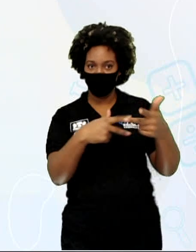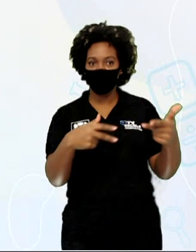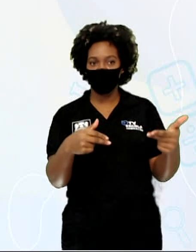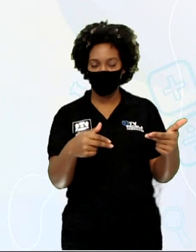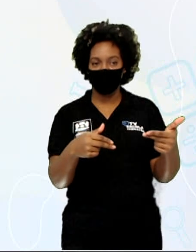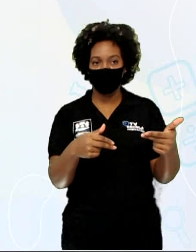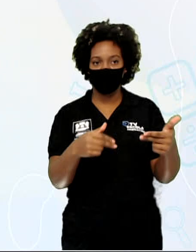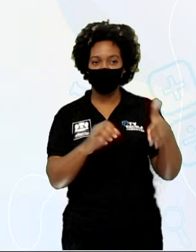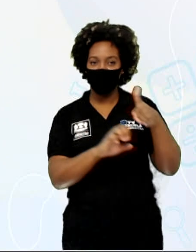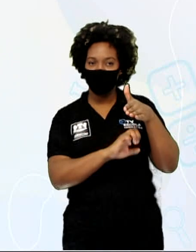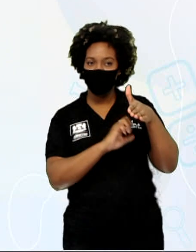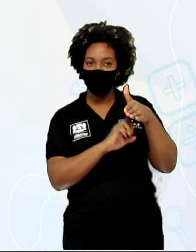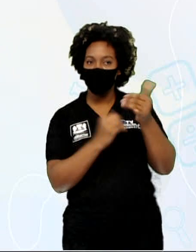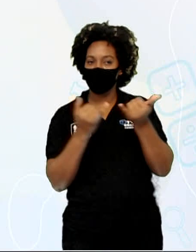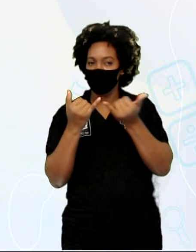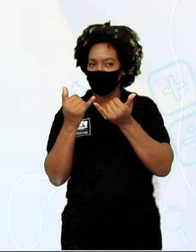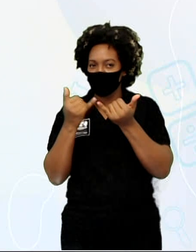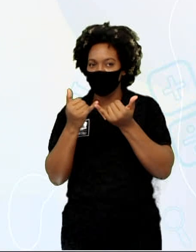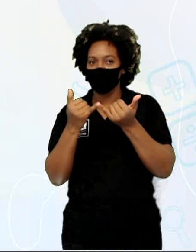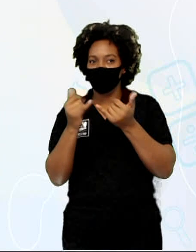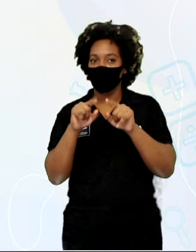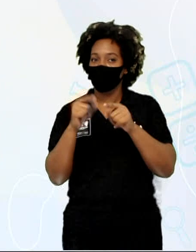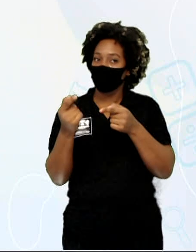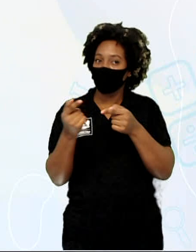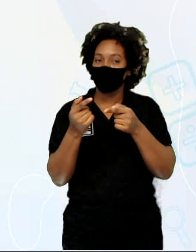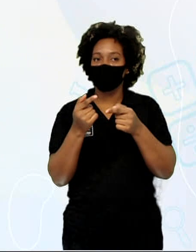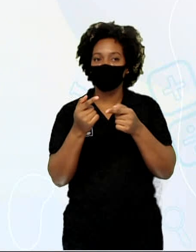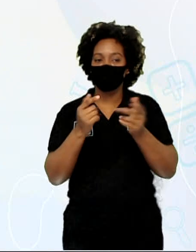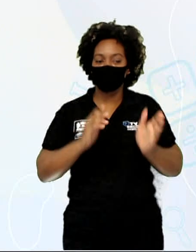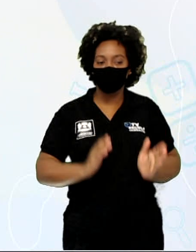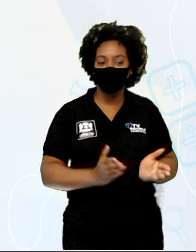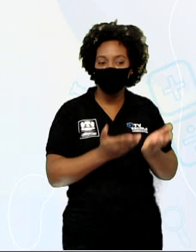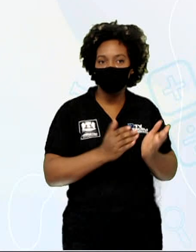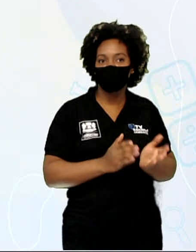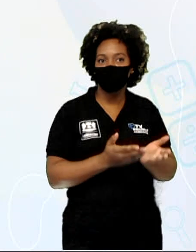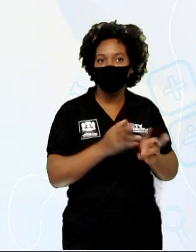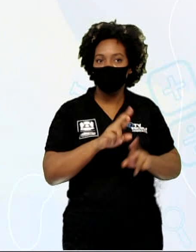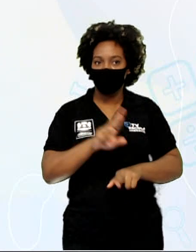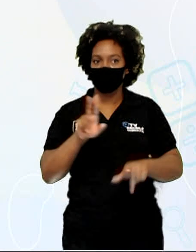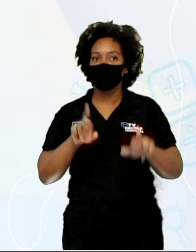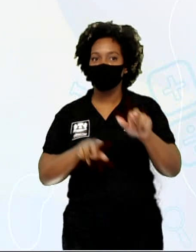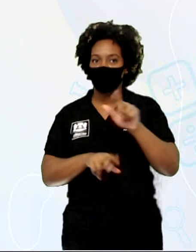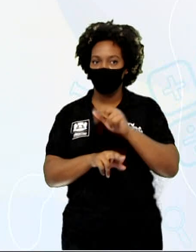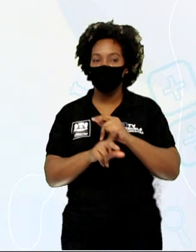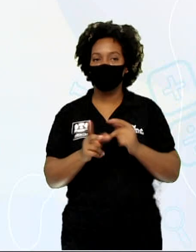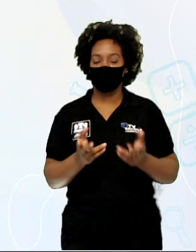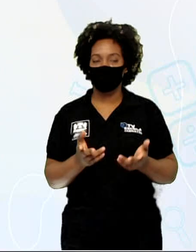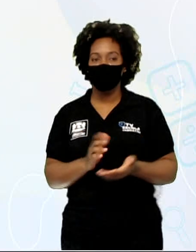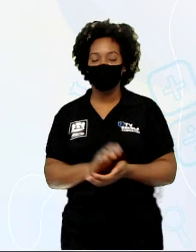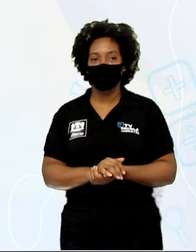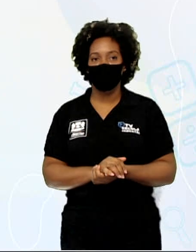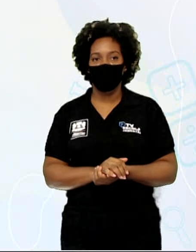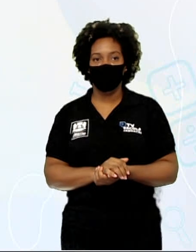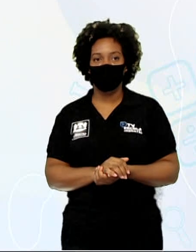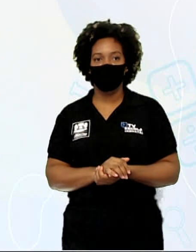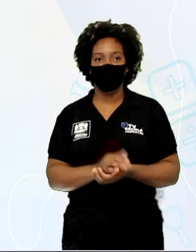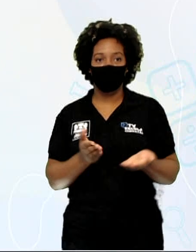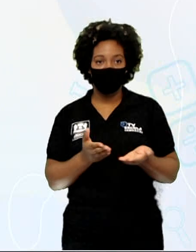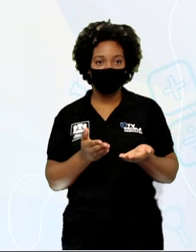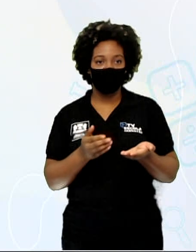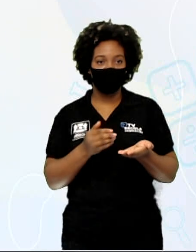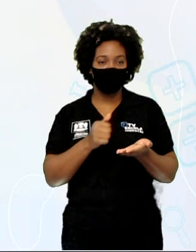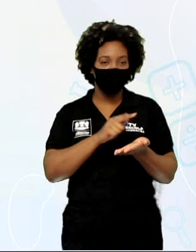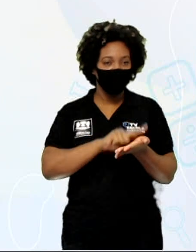nós vimos antes, mas com ação diferente. Ali eu tinha desinfetantes, aqui eu já tenho um produto para limpeza